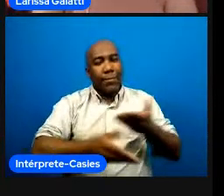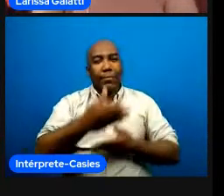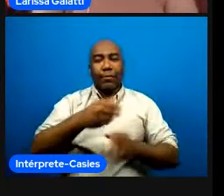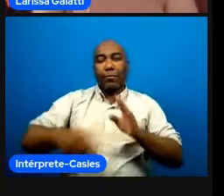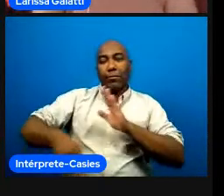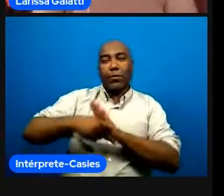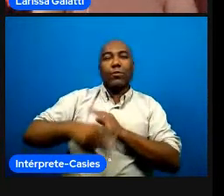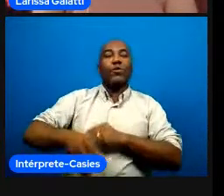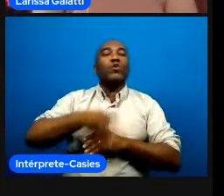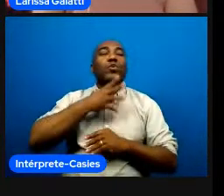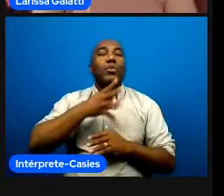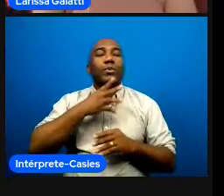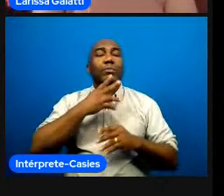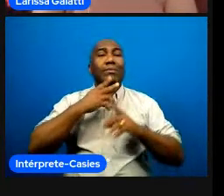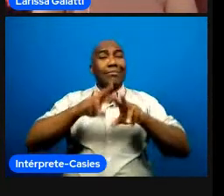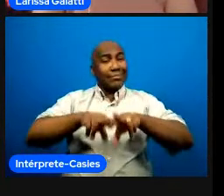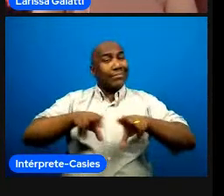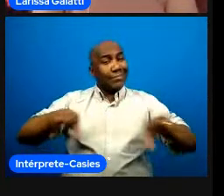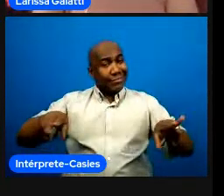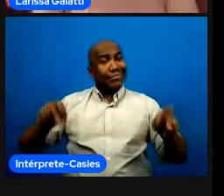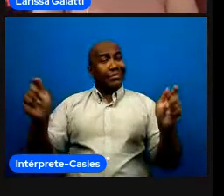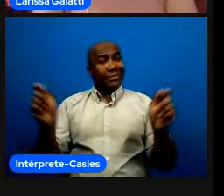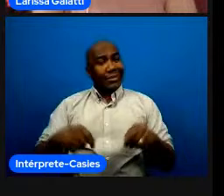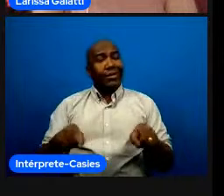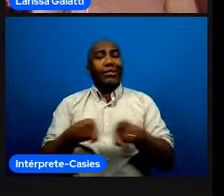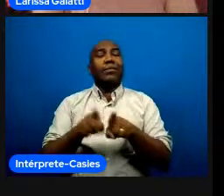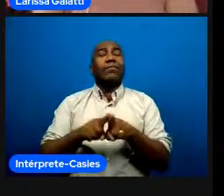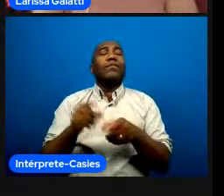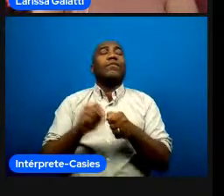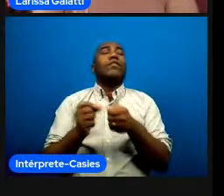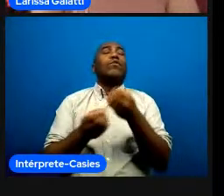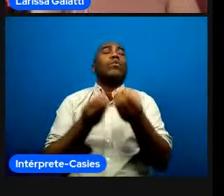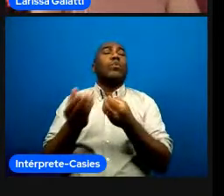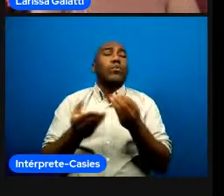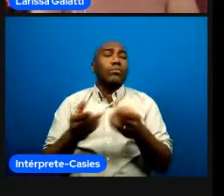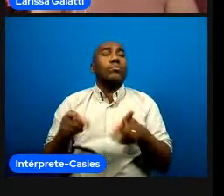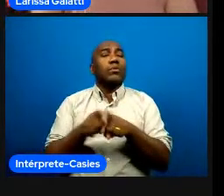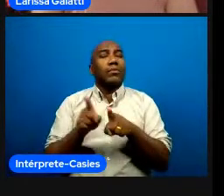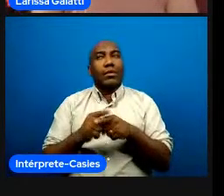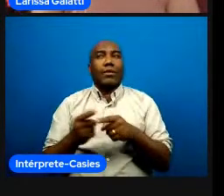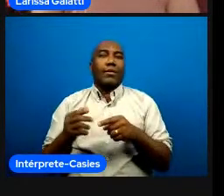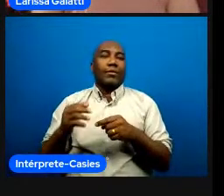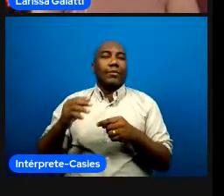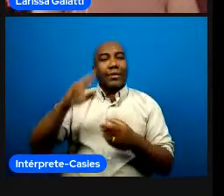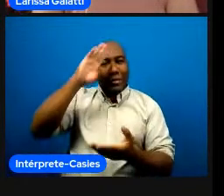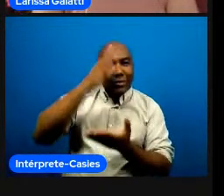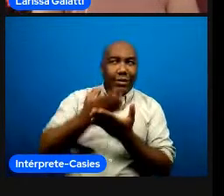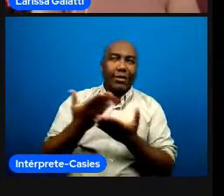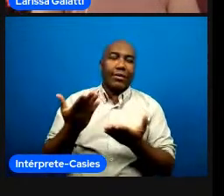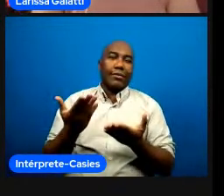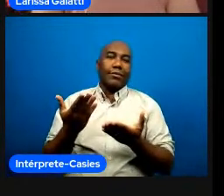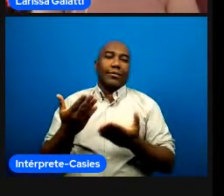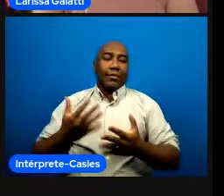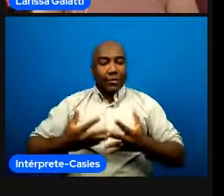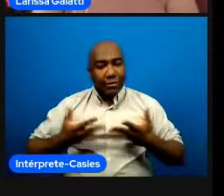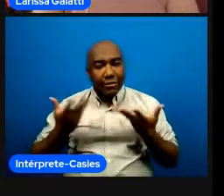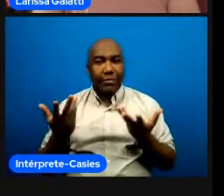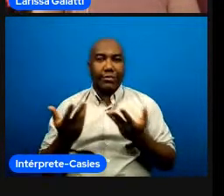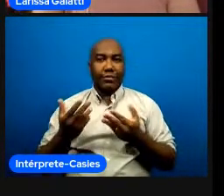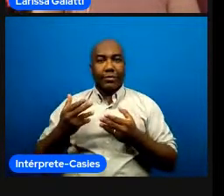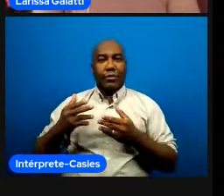profissional intrapessoal e interpessoal pra aumentar a participação a confiança o caráter a conexão